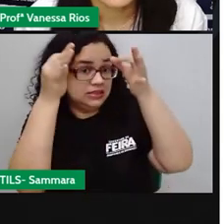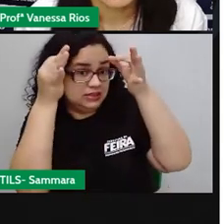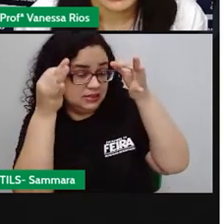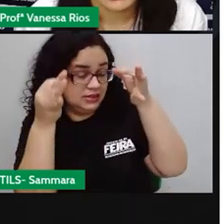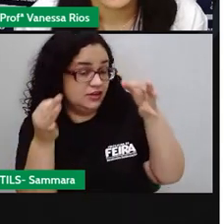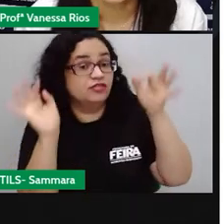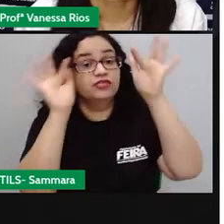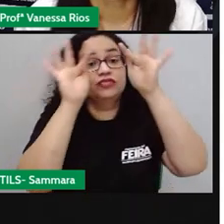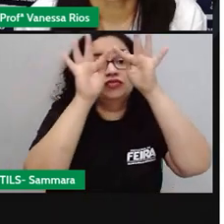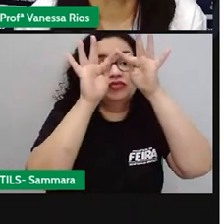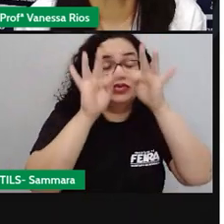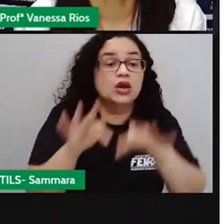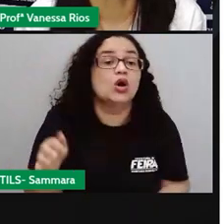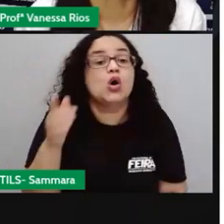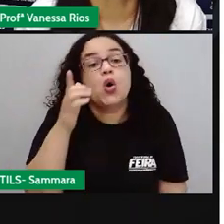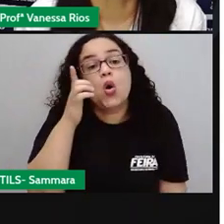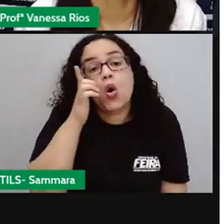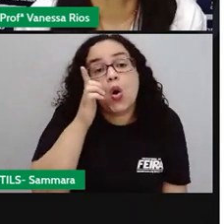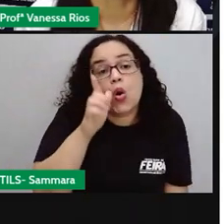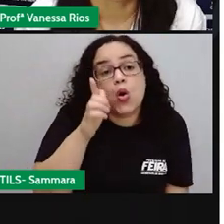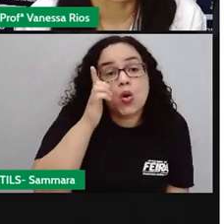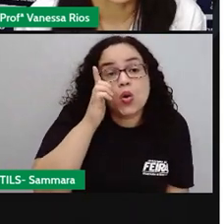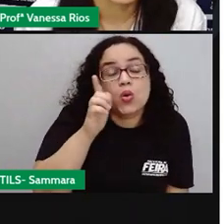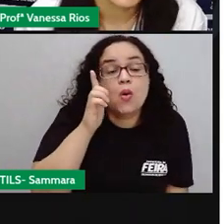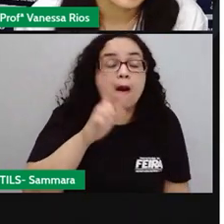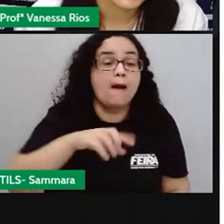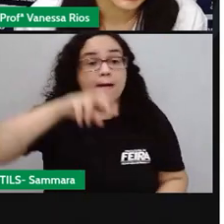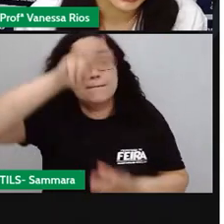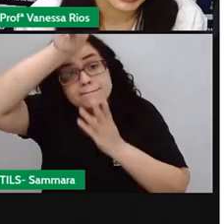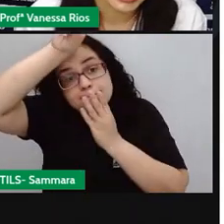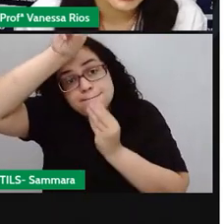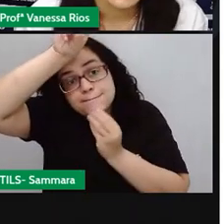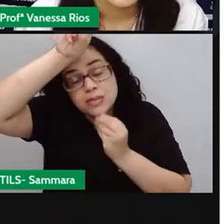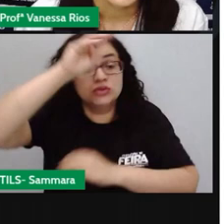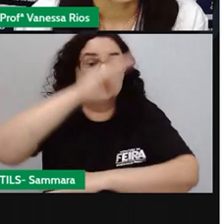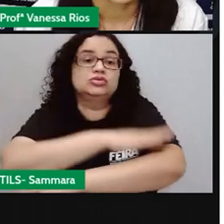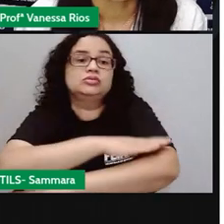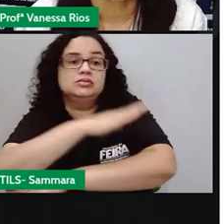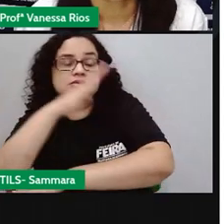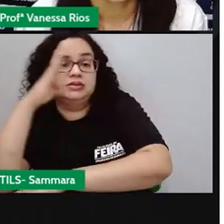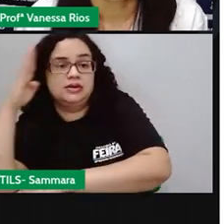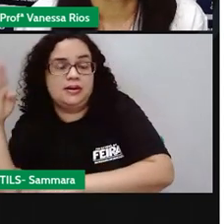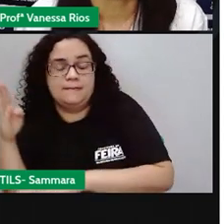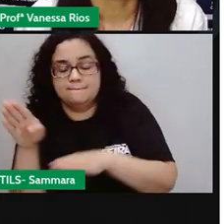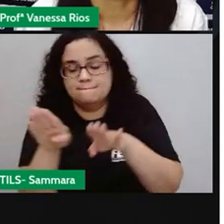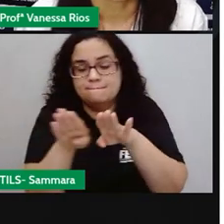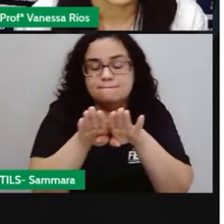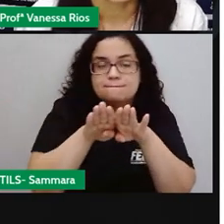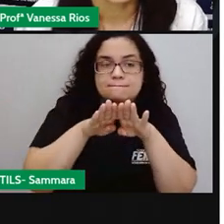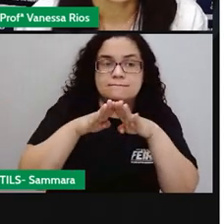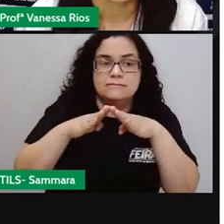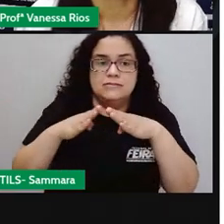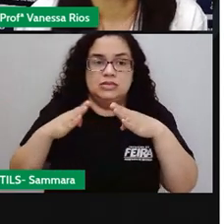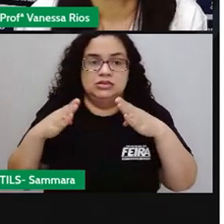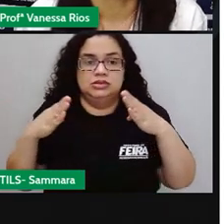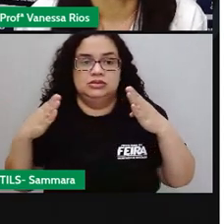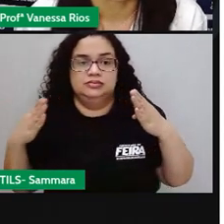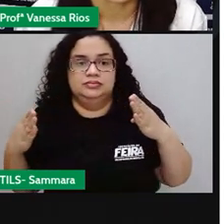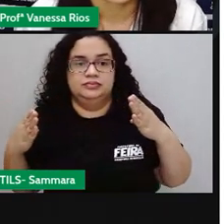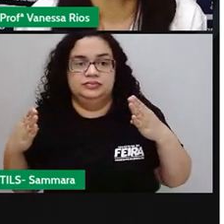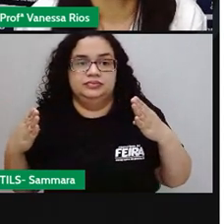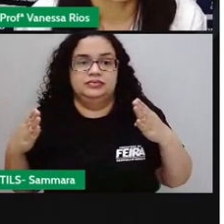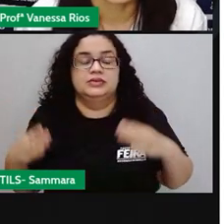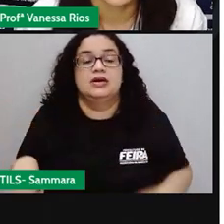em que, finalmente, conseguimos introduzir o bode pela janela, a porta se abriu e ali estava